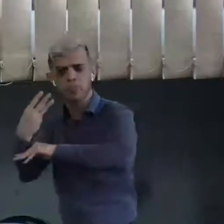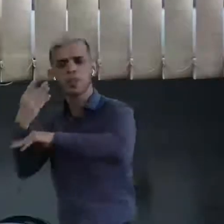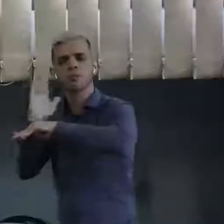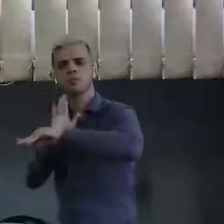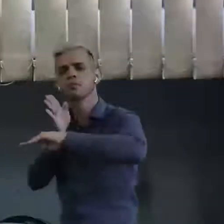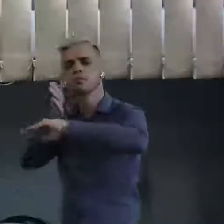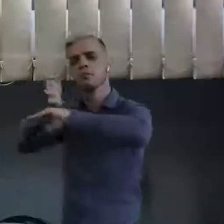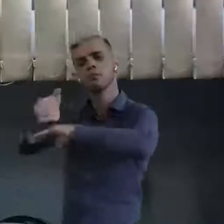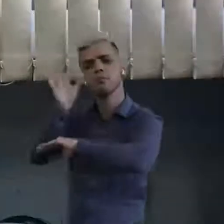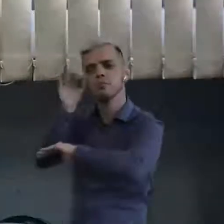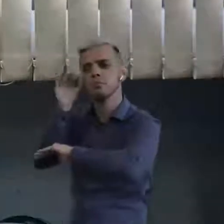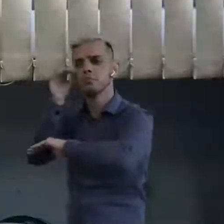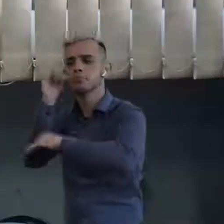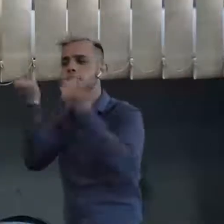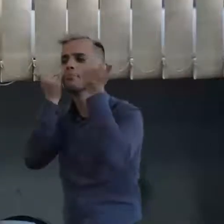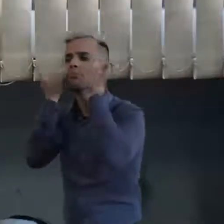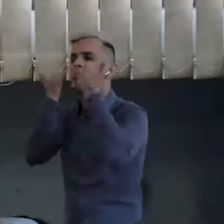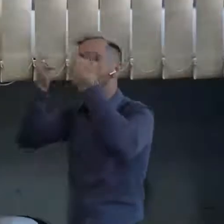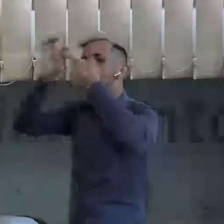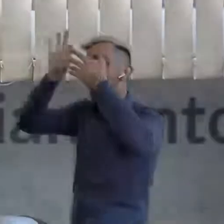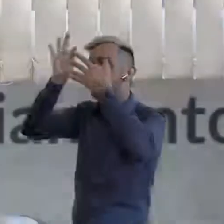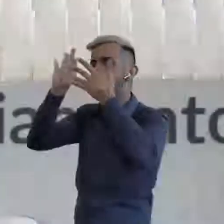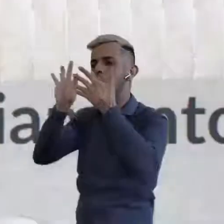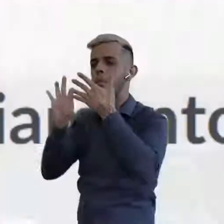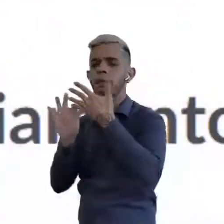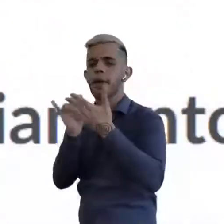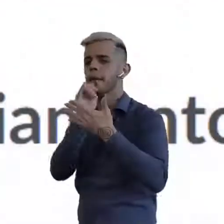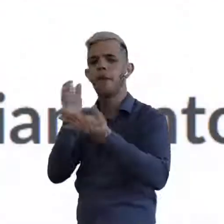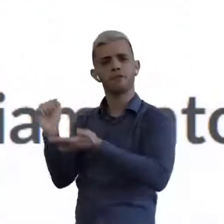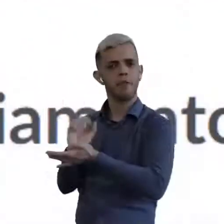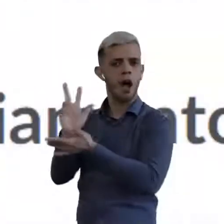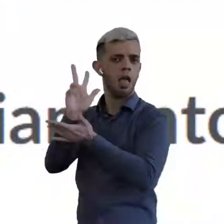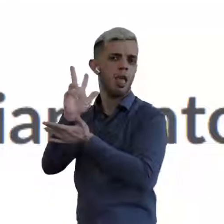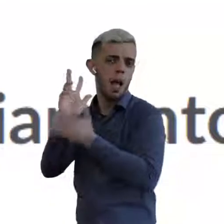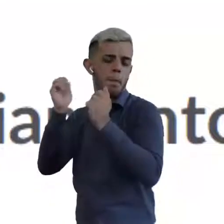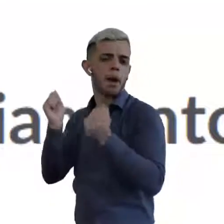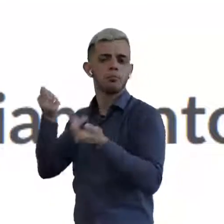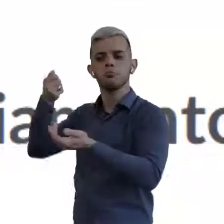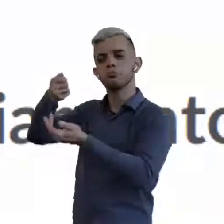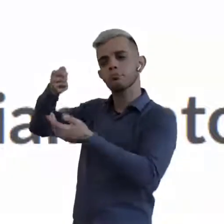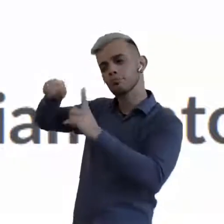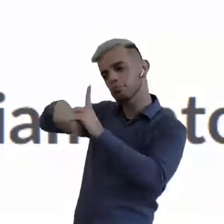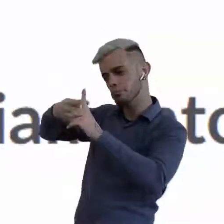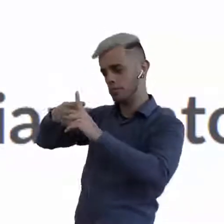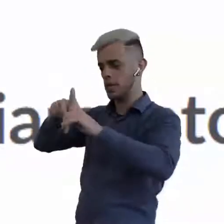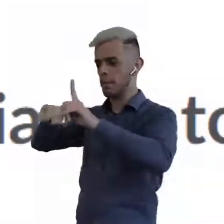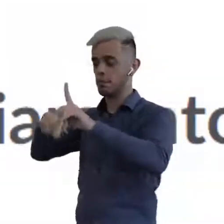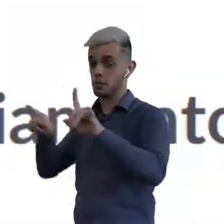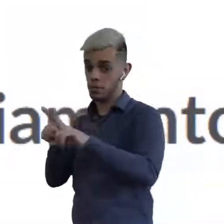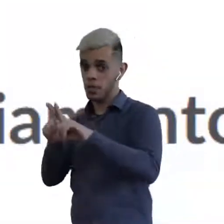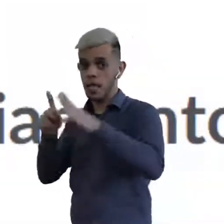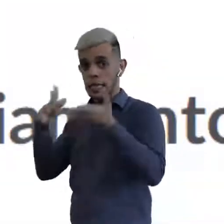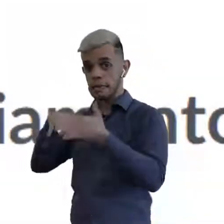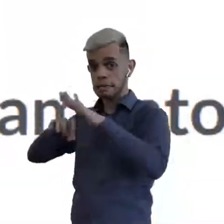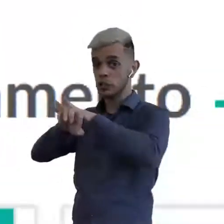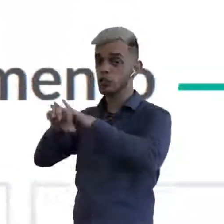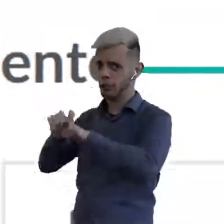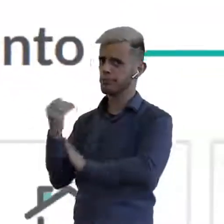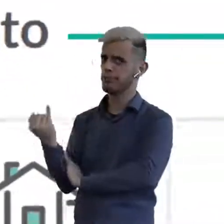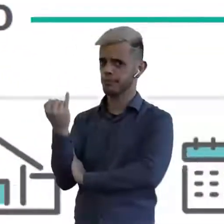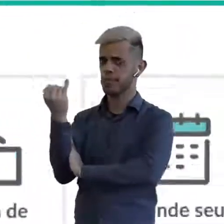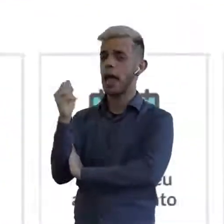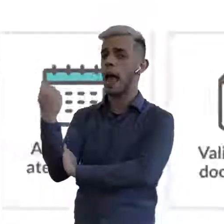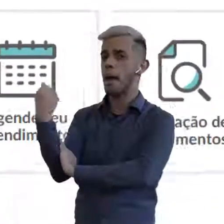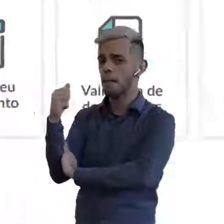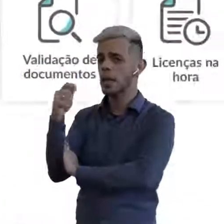nesse site, vai ter as informações quanto ao valor do solo criado e quanto ao estoque. Isso também é